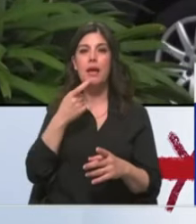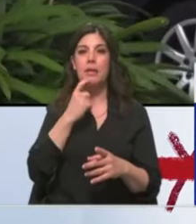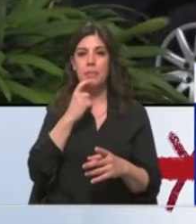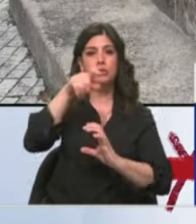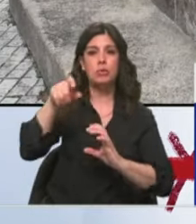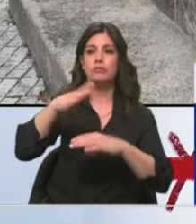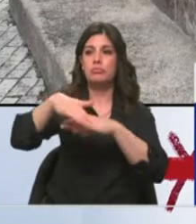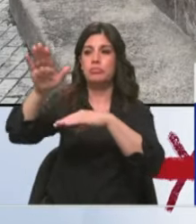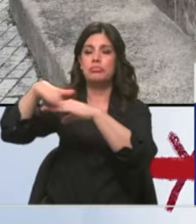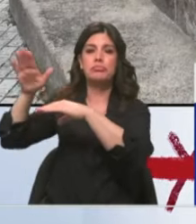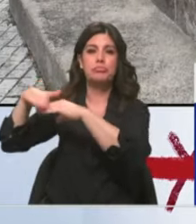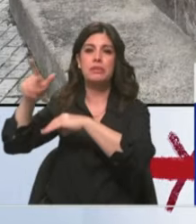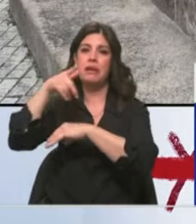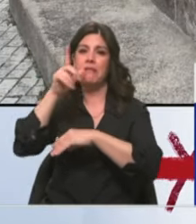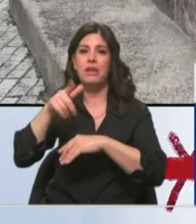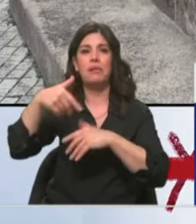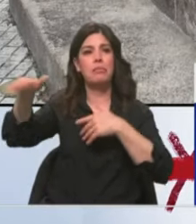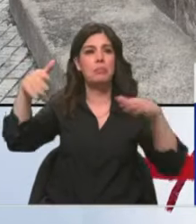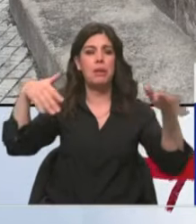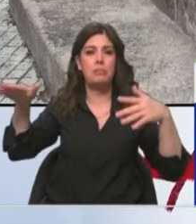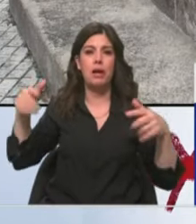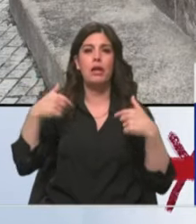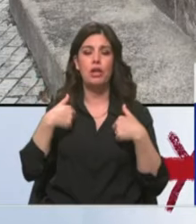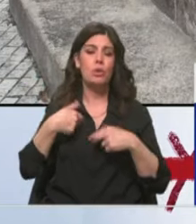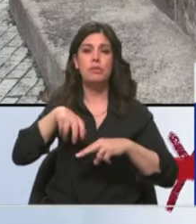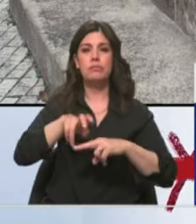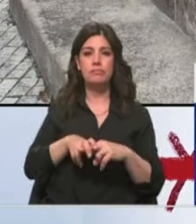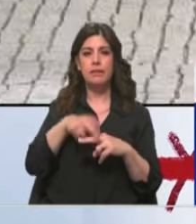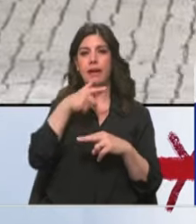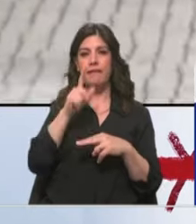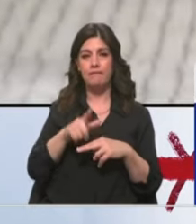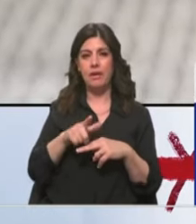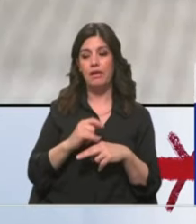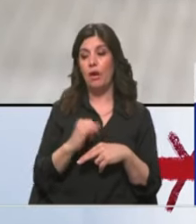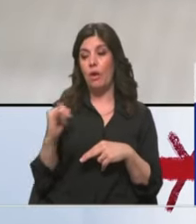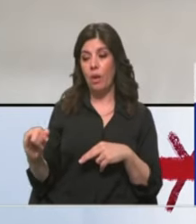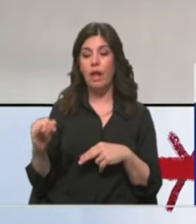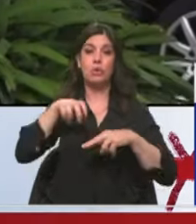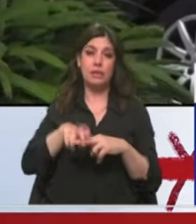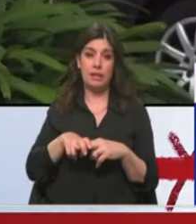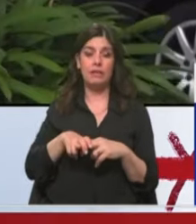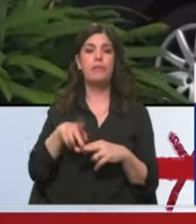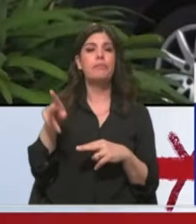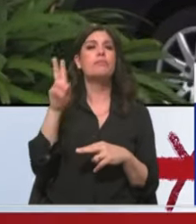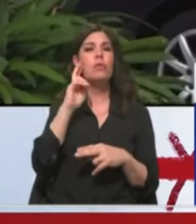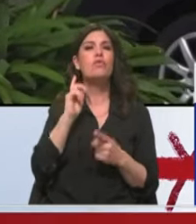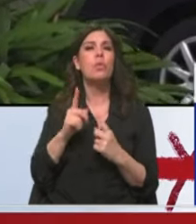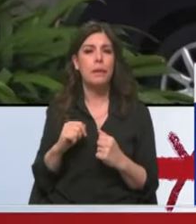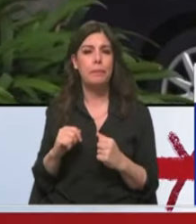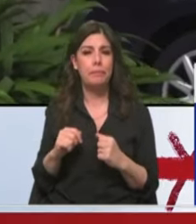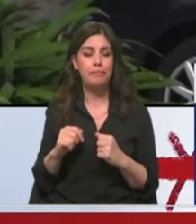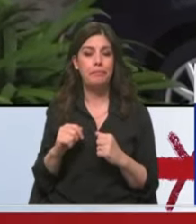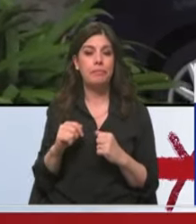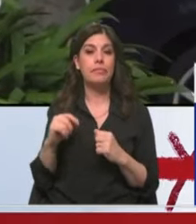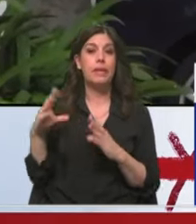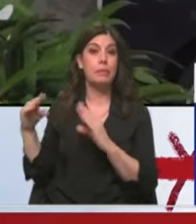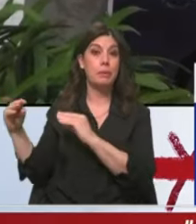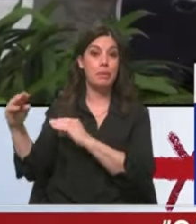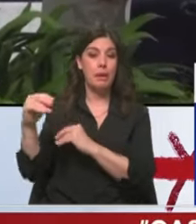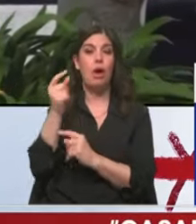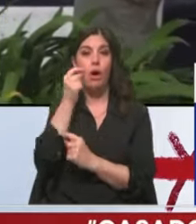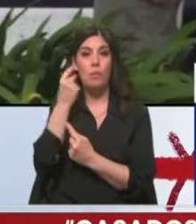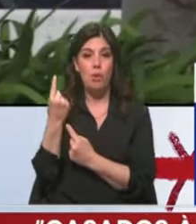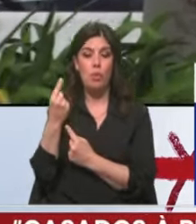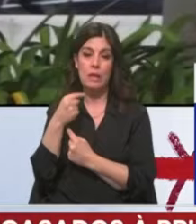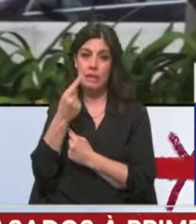Alentejo. E eu fiquei ali num sítio, numa esplanada, onde estavam uns senhores a falar. Ouvi um dos